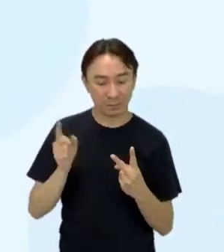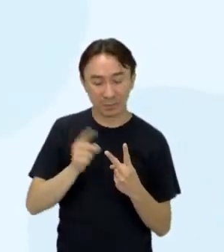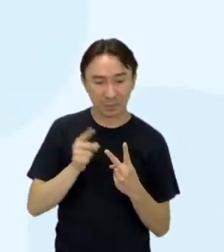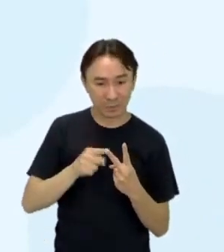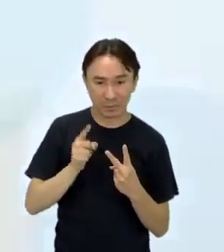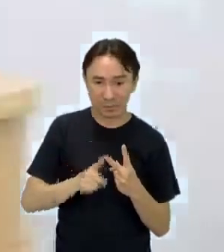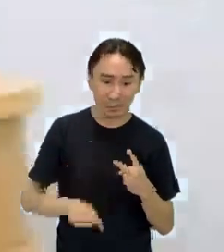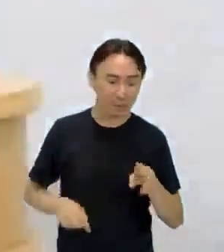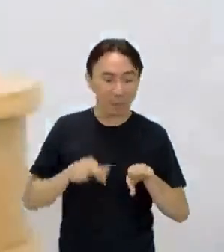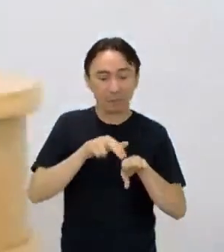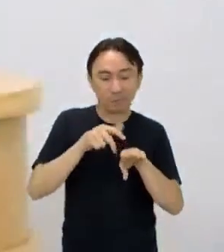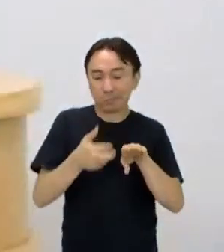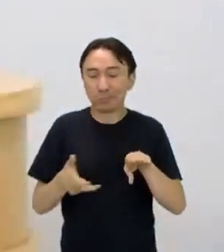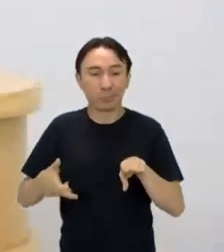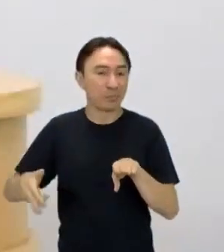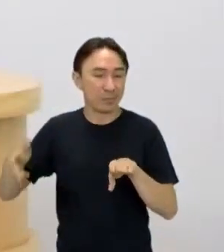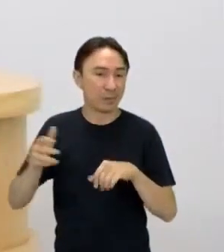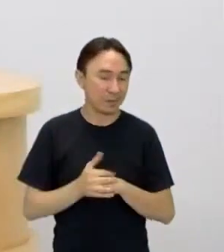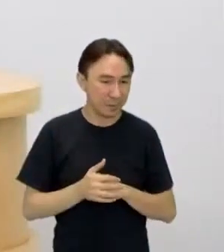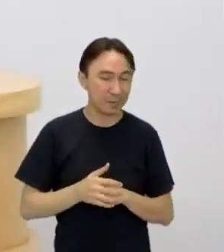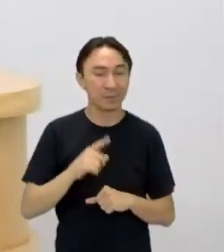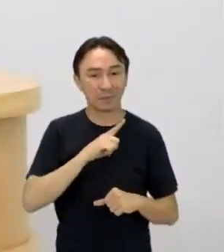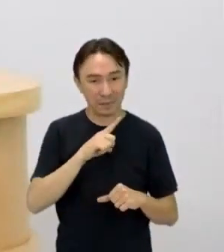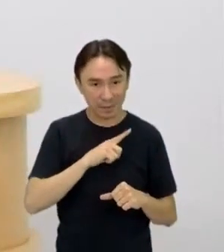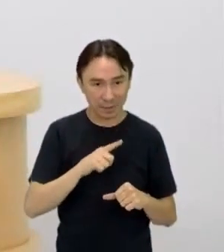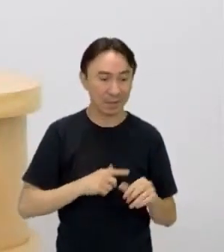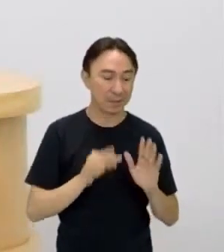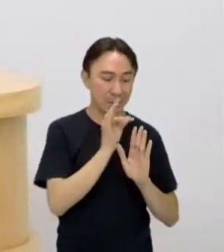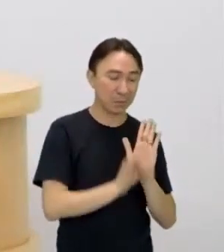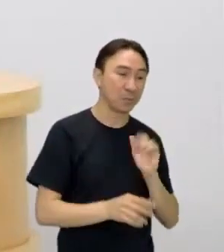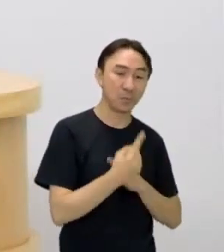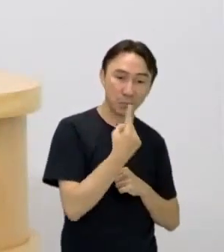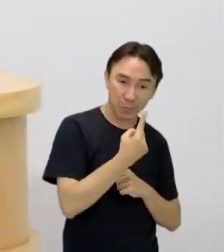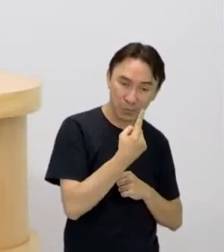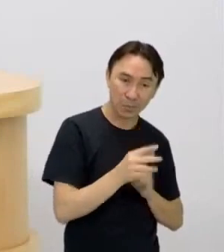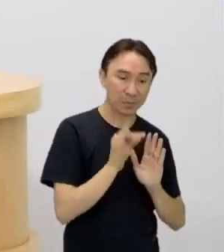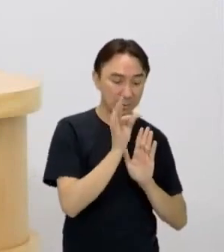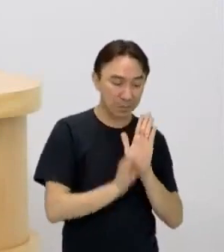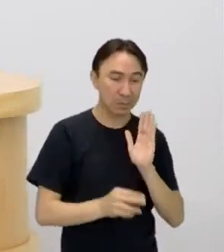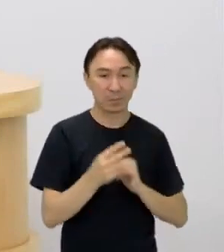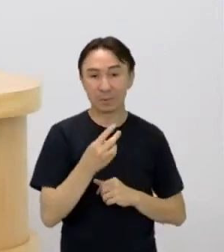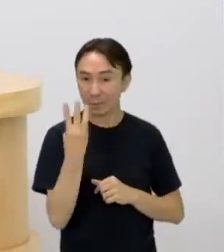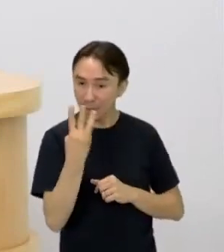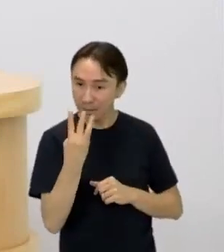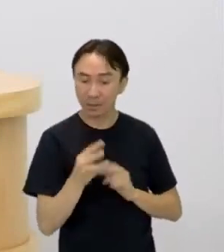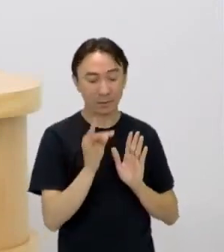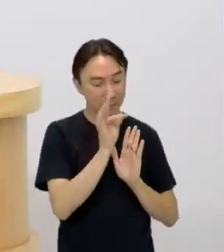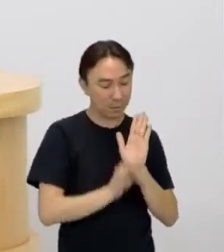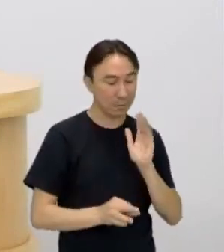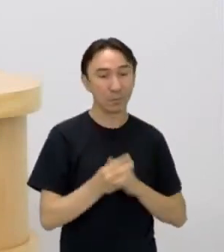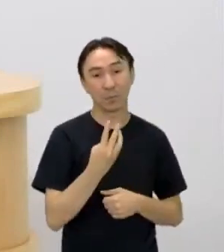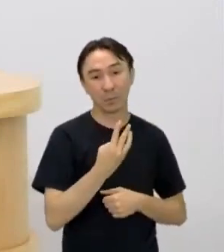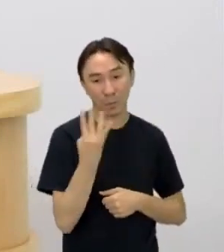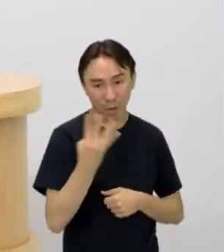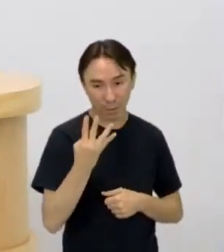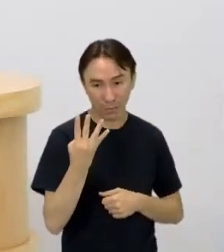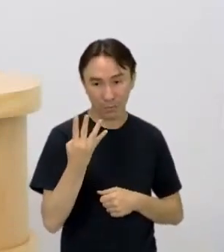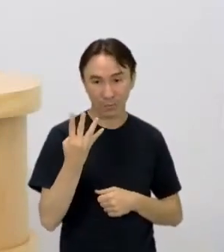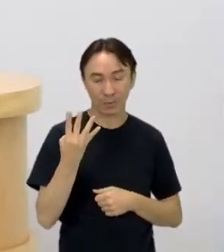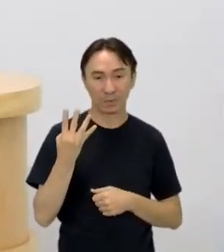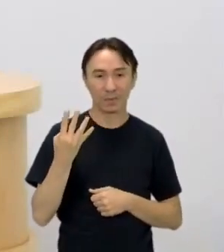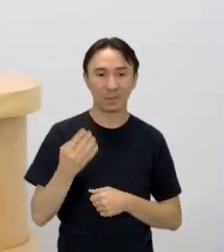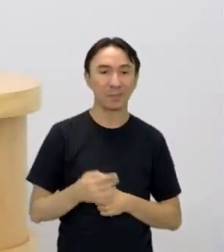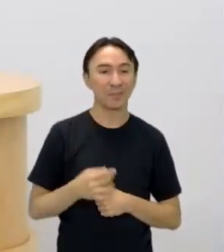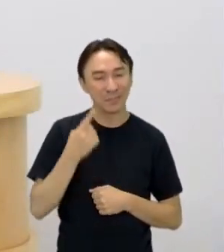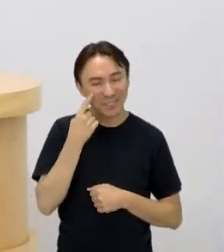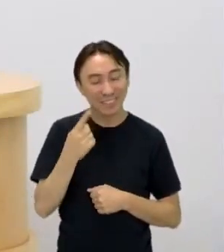Certo? Então já passamos. Tivemos o artigo 1, artigo 3 e artigo 4. Presta atenção que ele falou que eram de